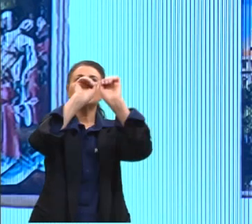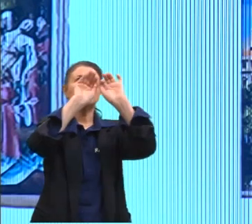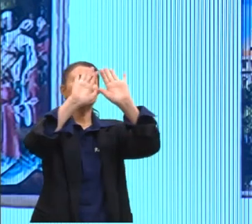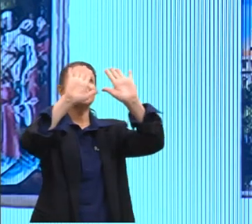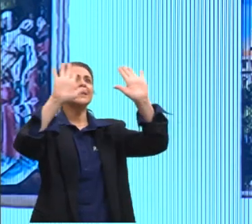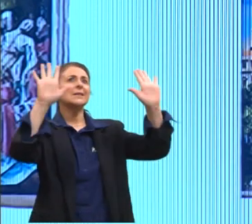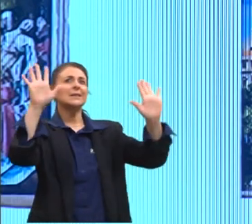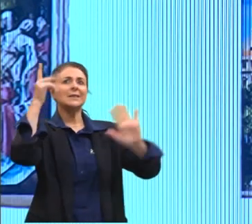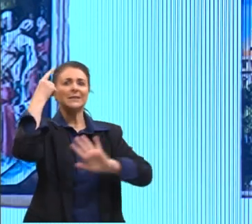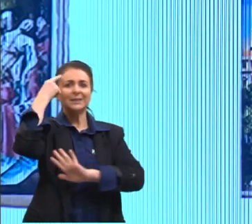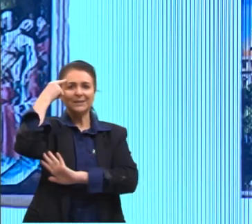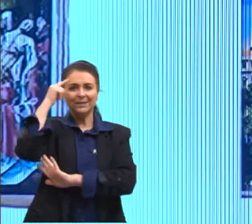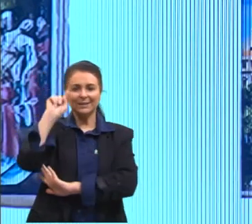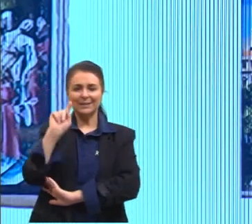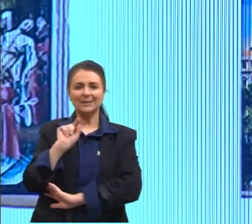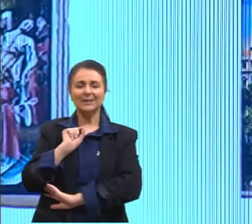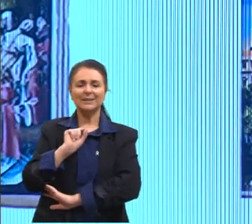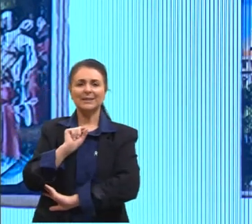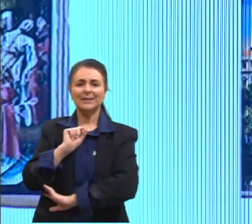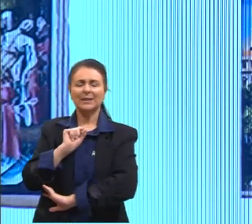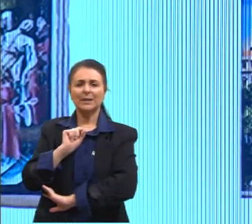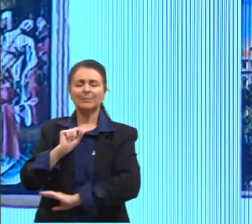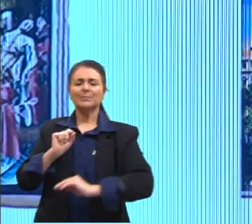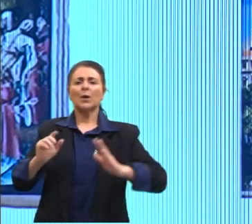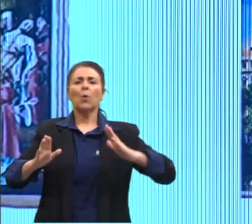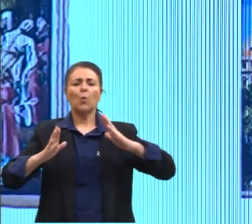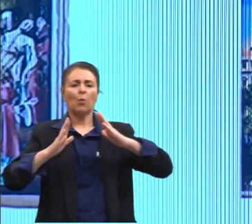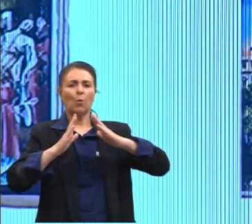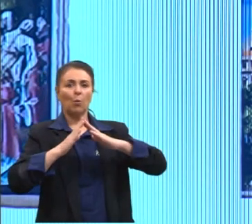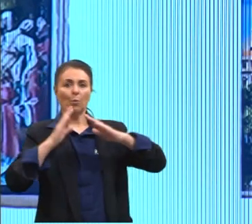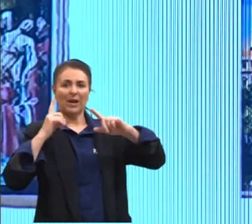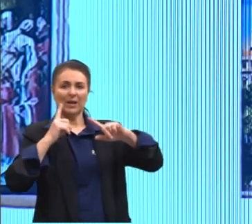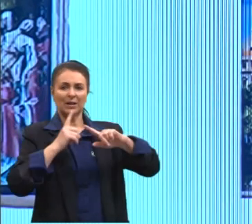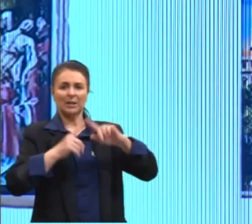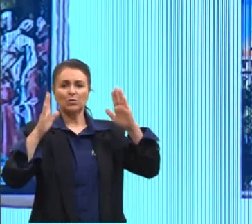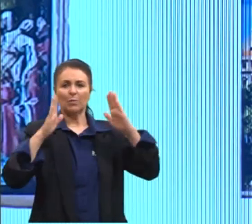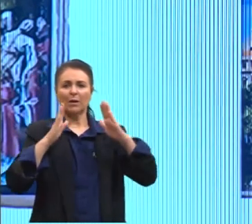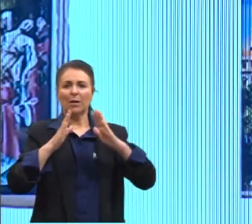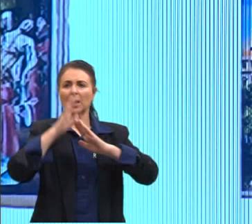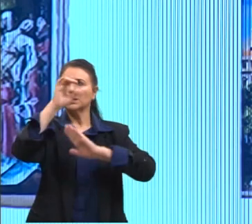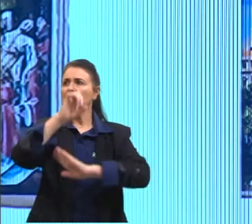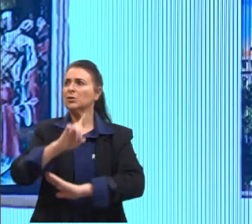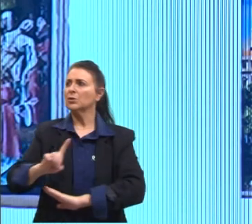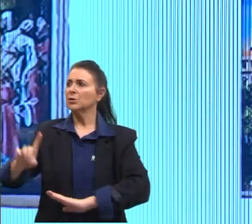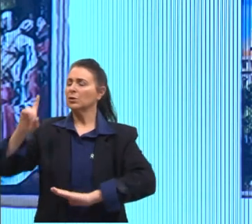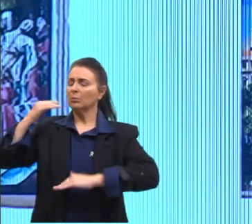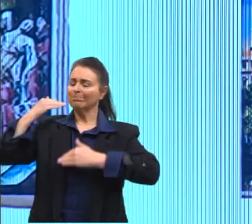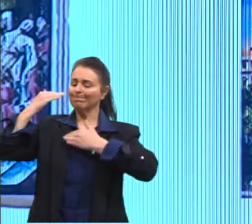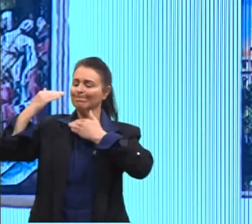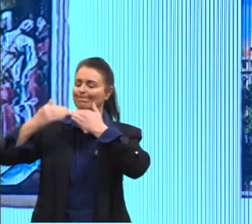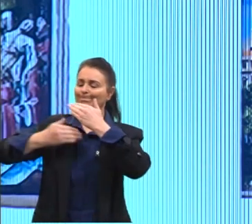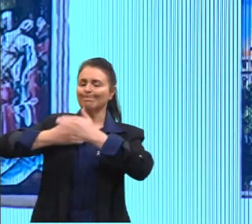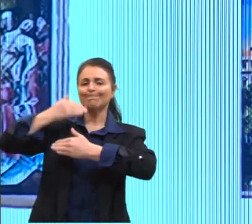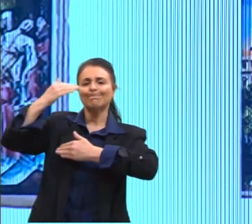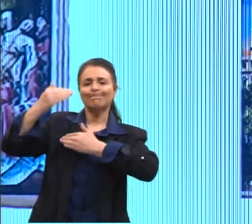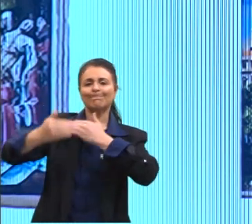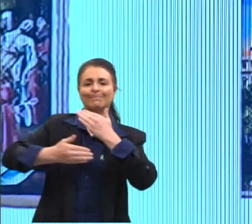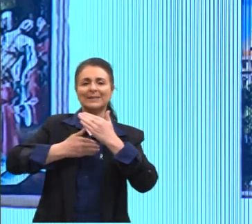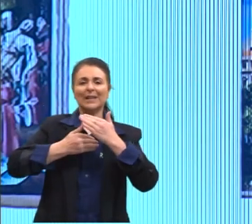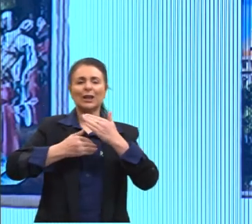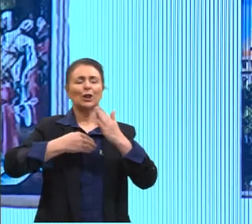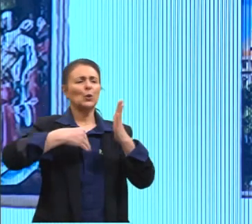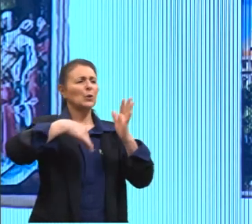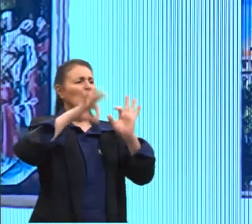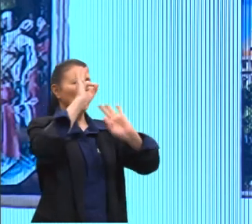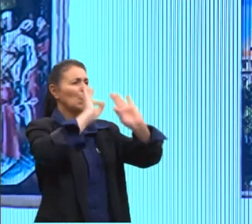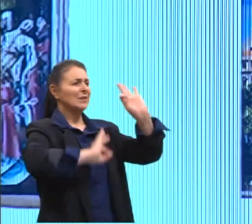ideia, então, de uma igreja em ascensão. Uma igreja decorada, uma igreja iluminada,